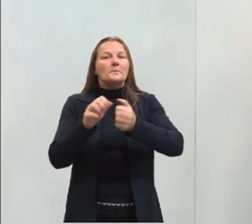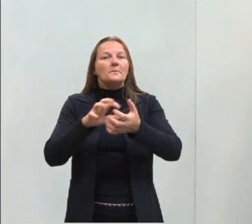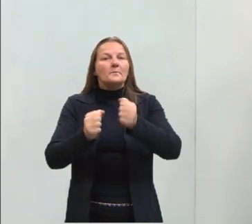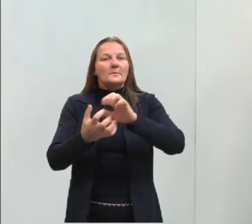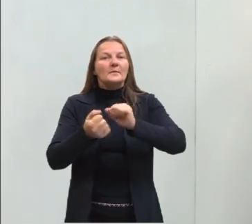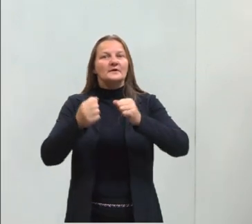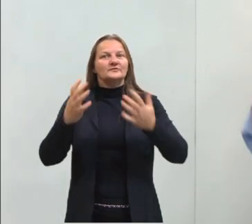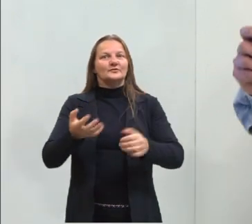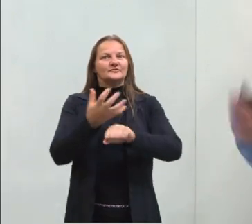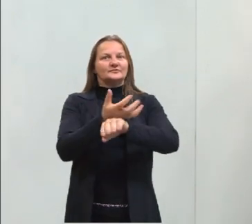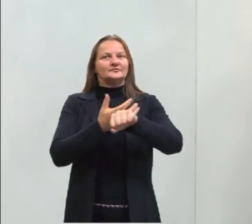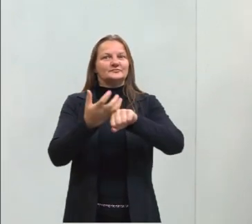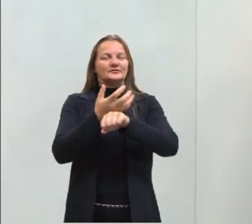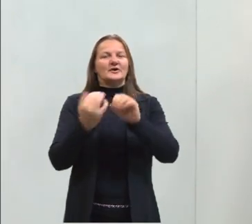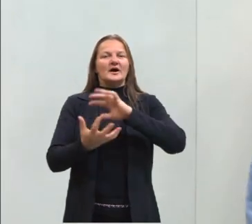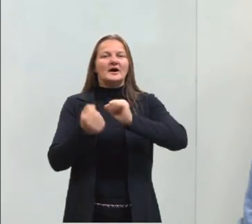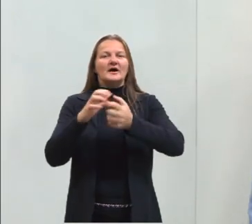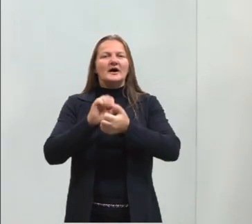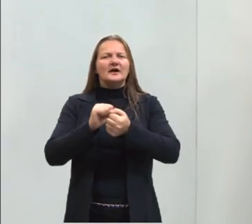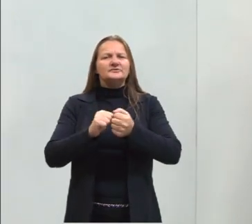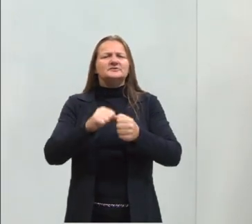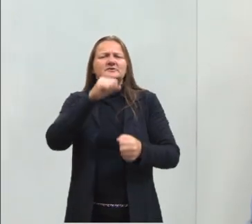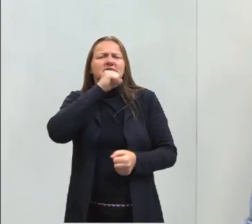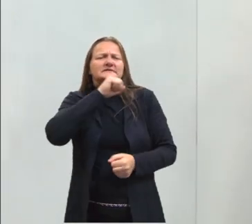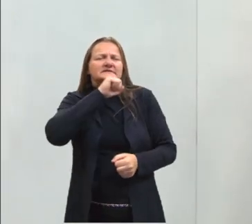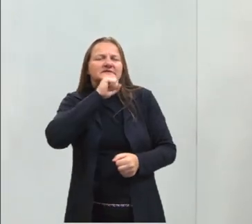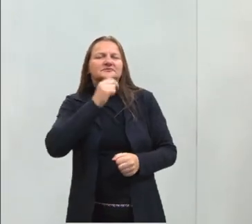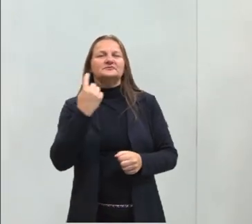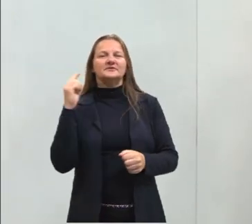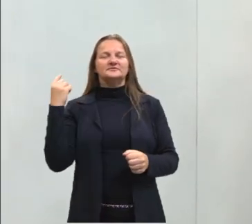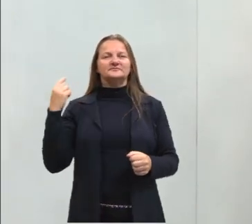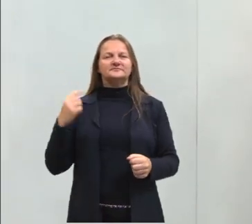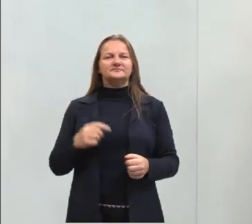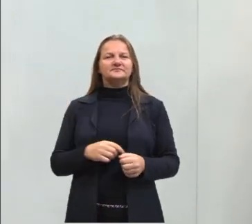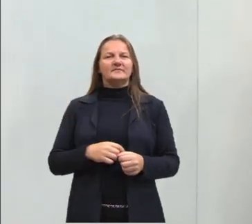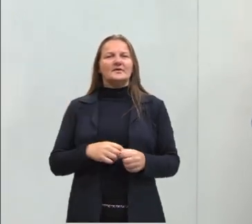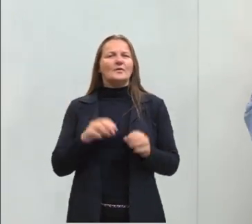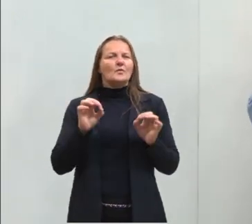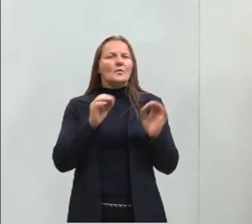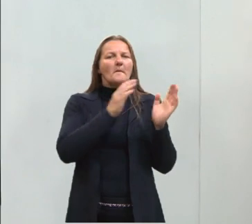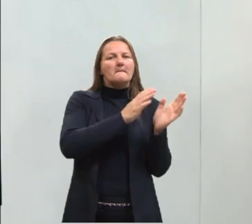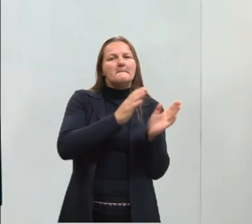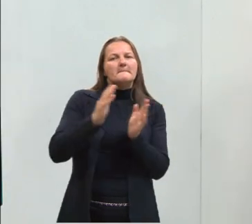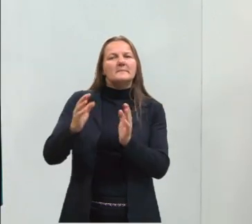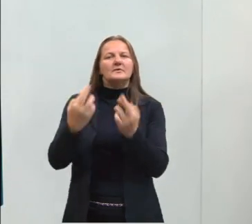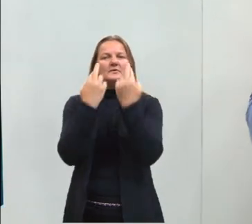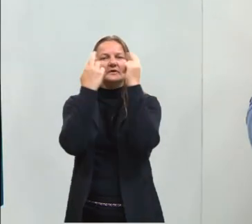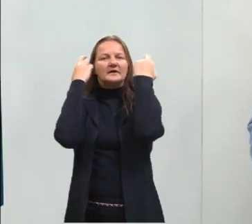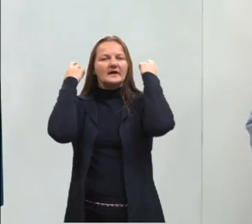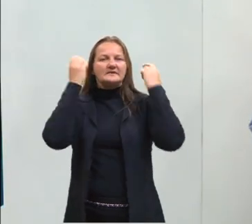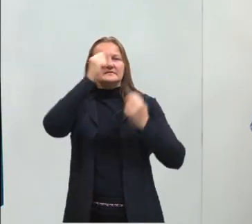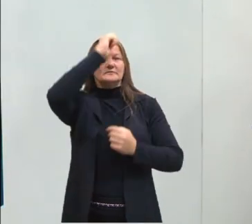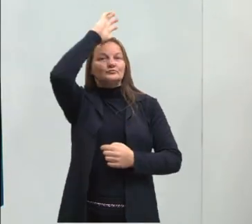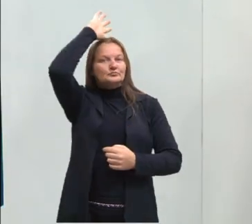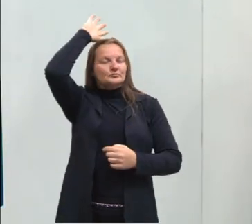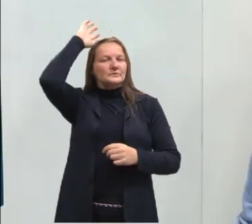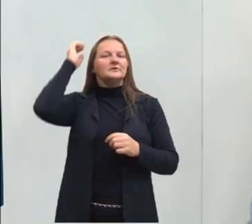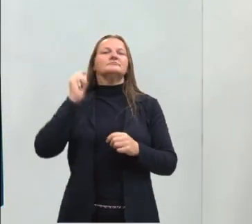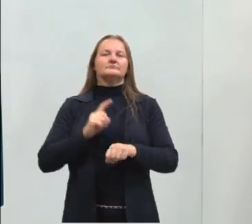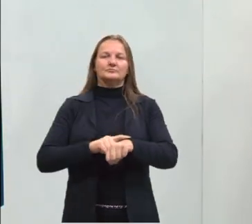hoje com vocês a arte na antiguidade, num recorte do período Grécia e Roma.